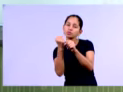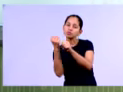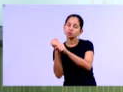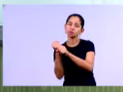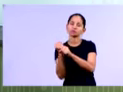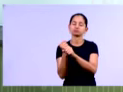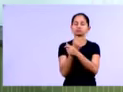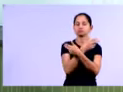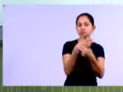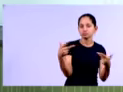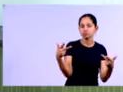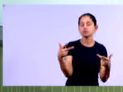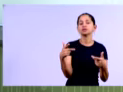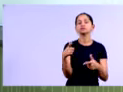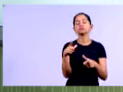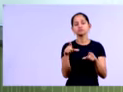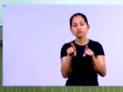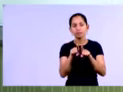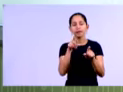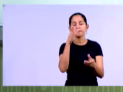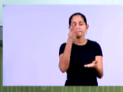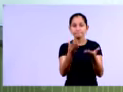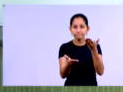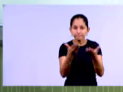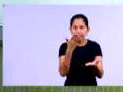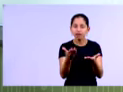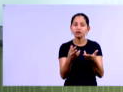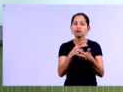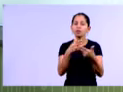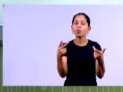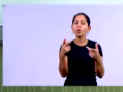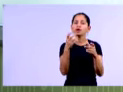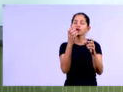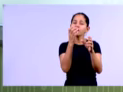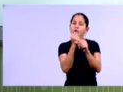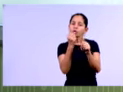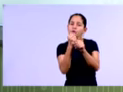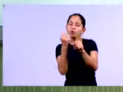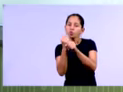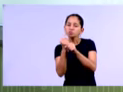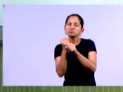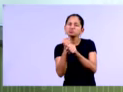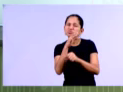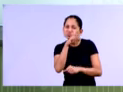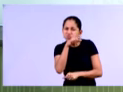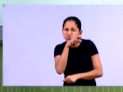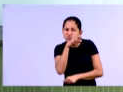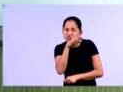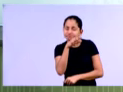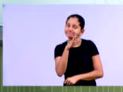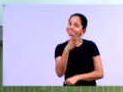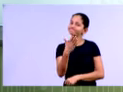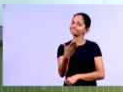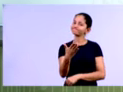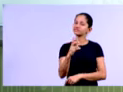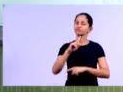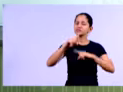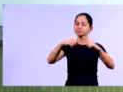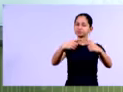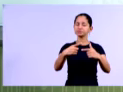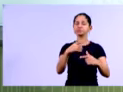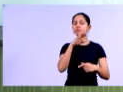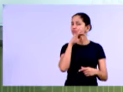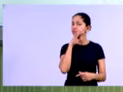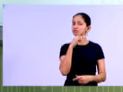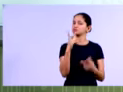demonstração do resultado do exercício e no balanço patrimonial. Então, se essas contas apresentam resultados ruins, né, o reflexo vai ser na fórmula